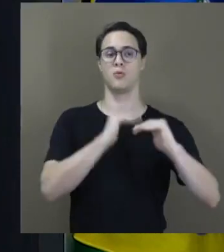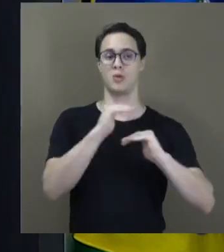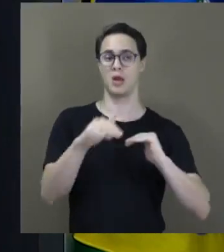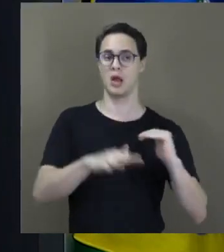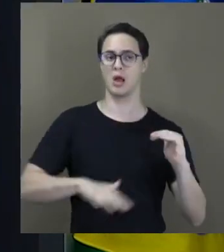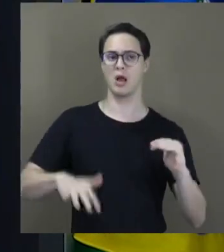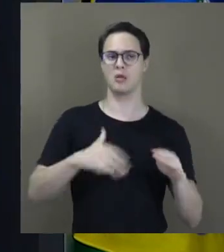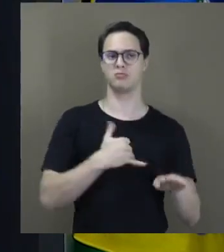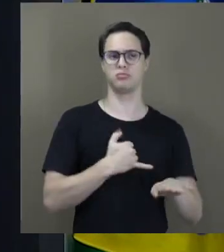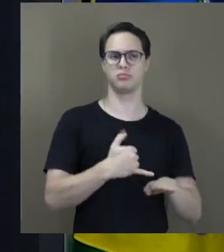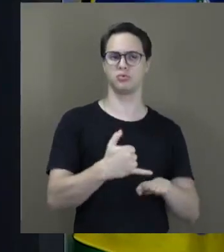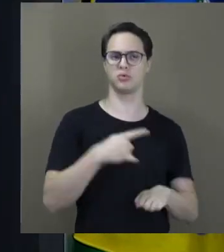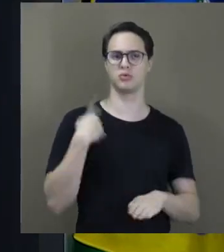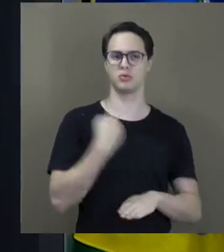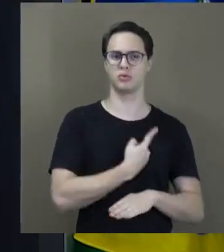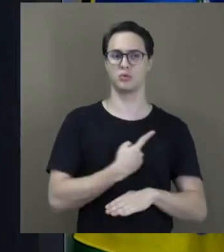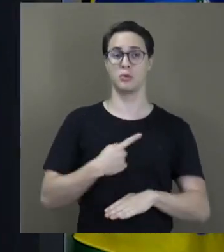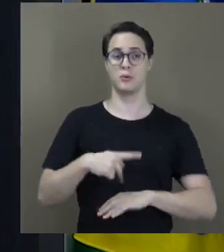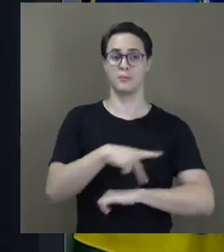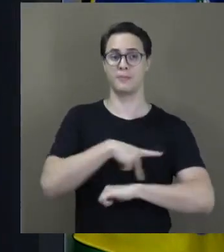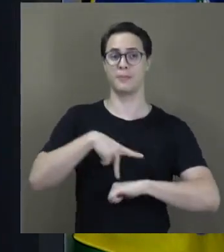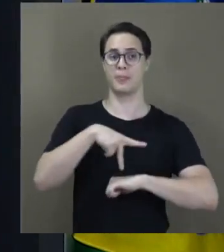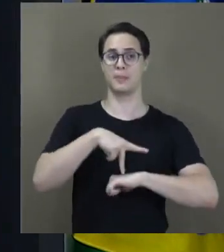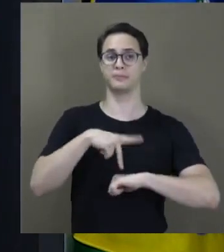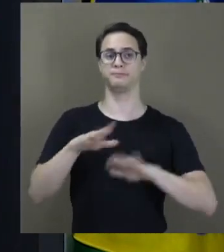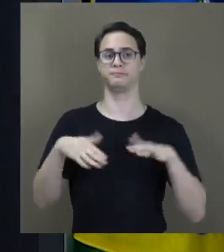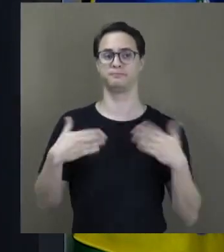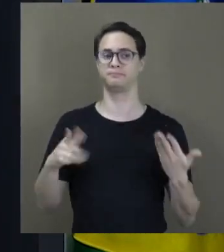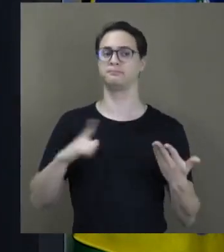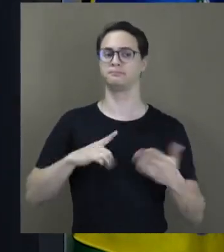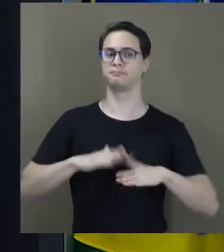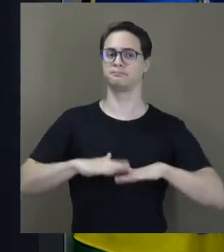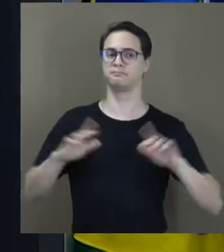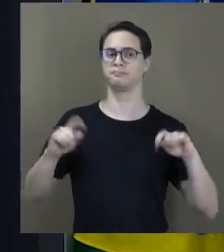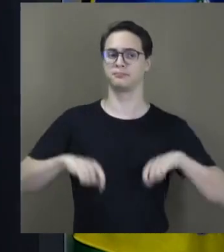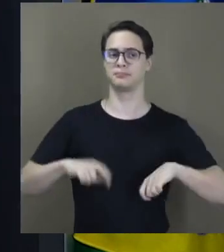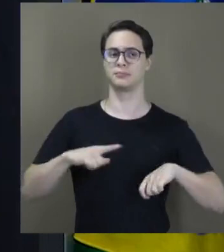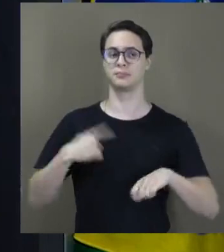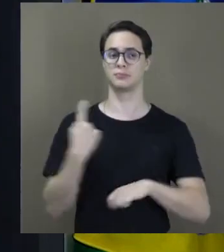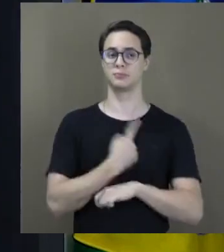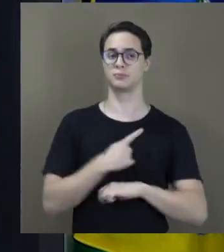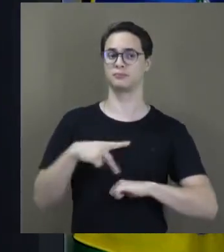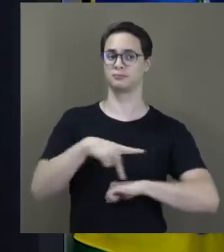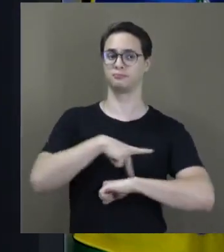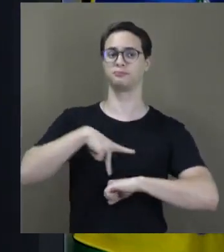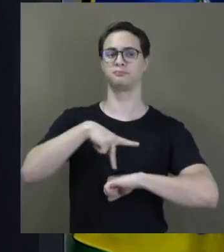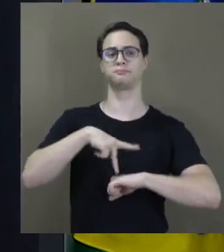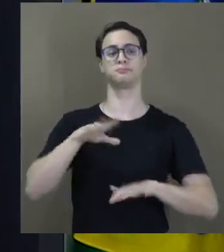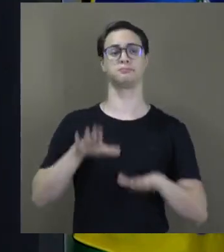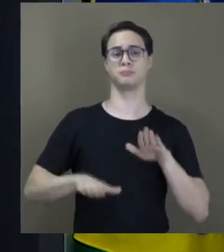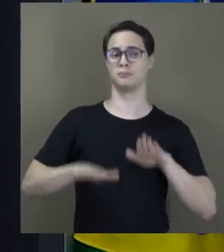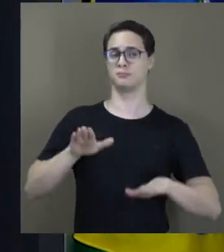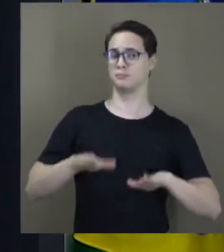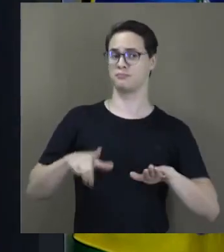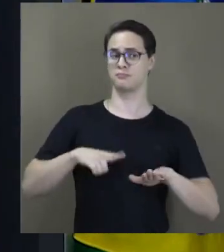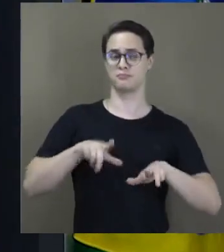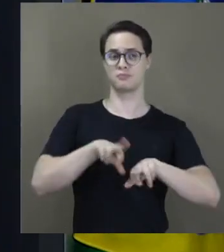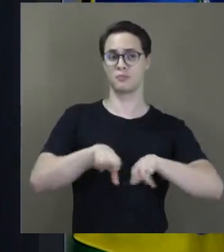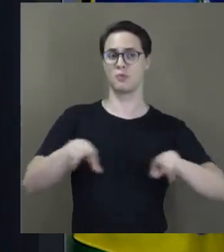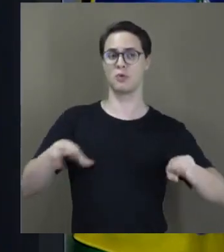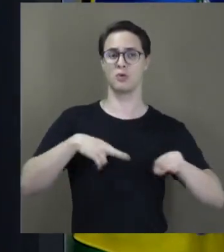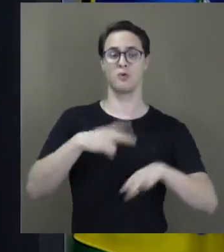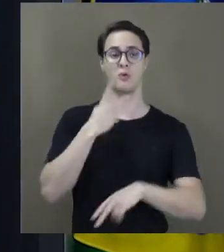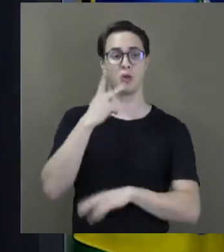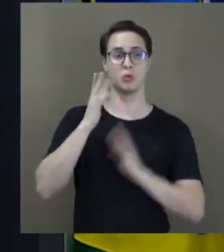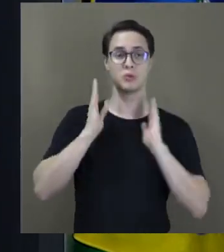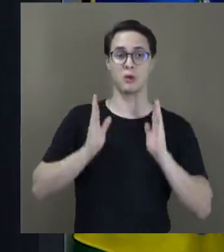fertilizantes do nosso país. Condições nós temos plena. O nosso Estado mesmo, talvez, dentre os Estados aqui citados, seu